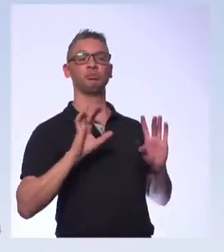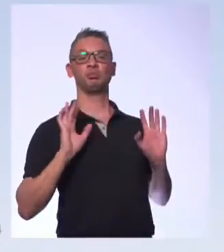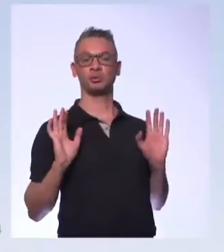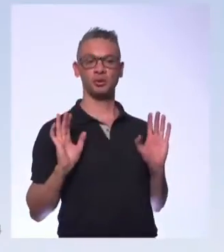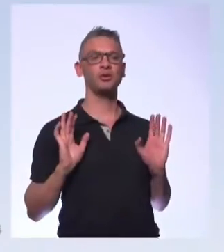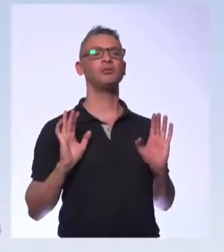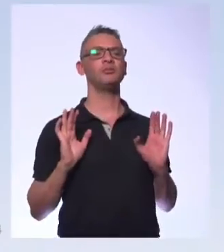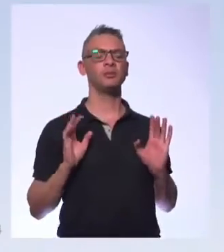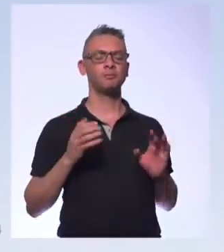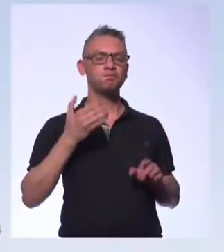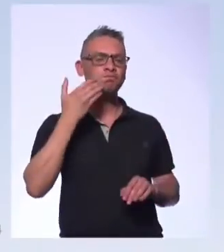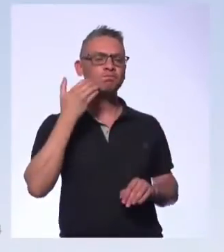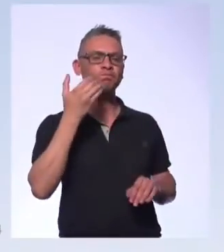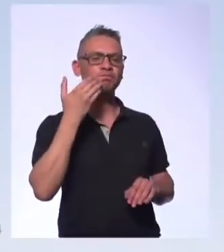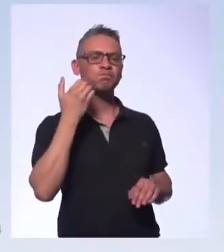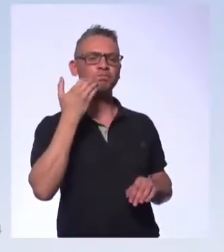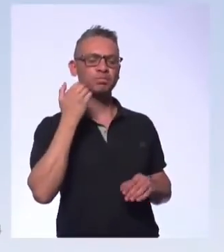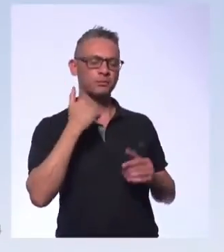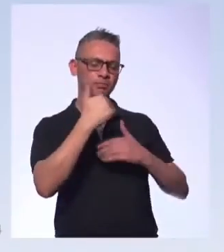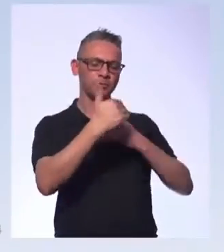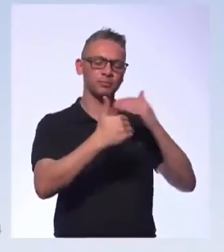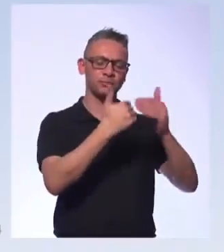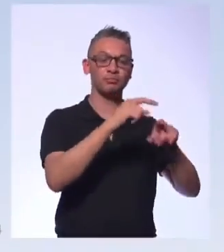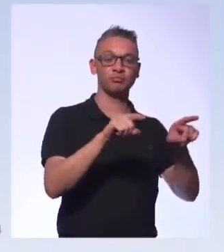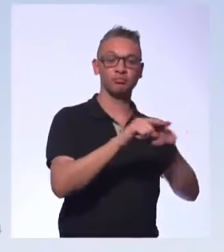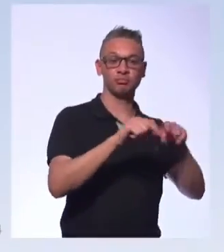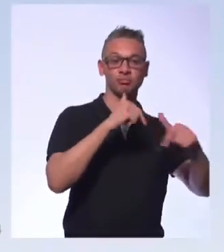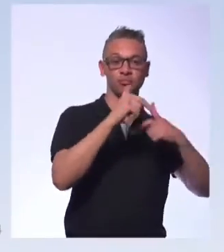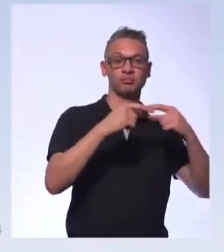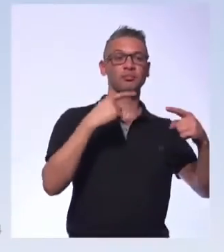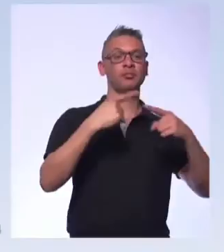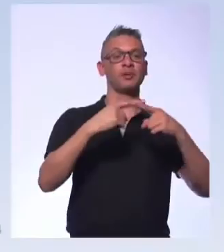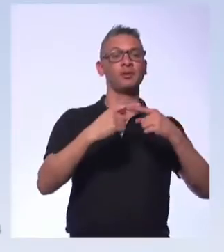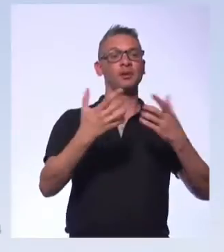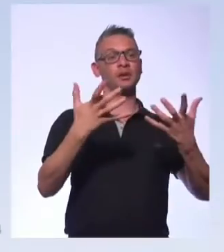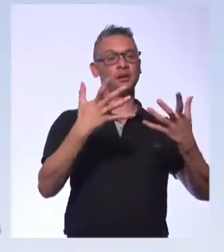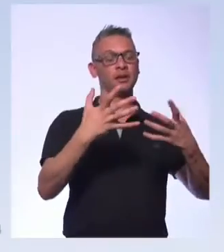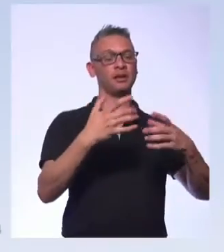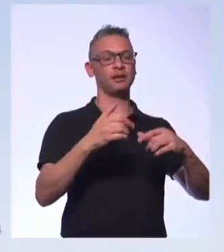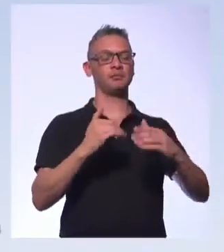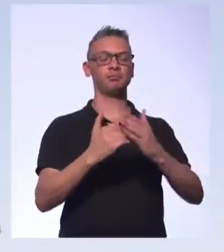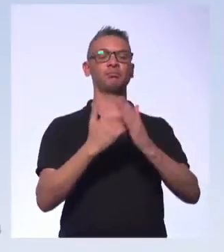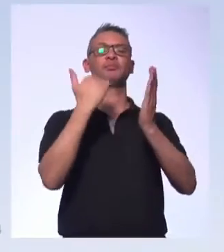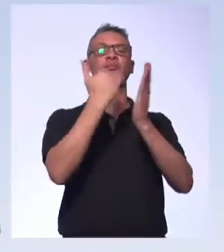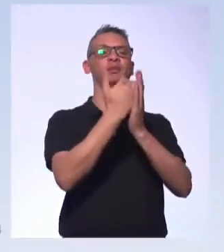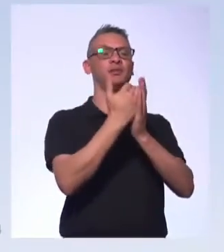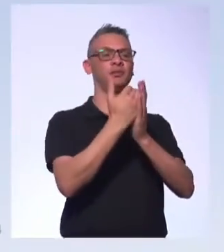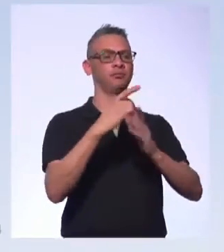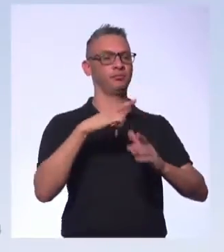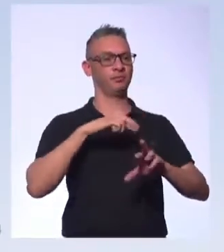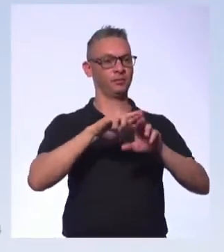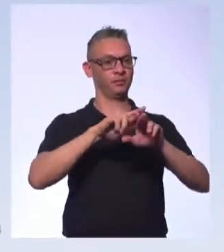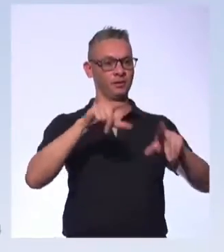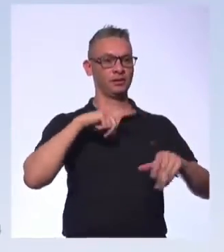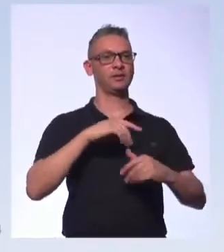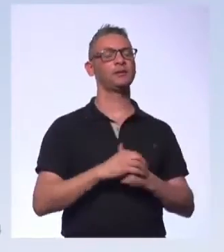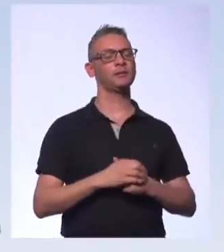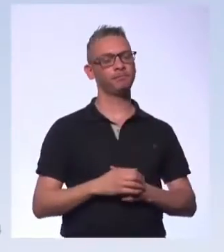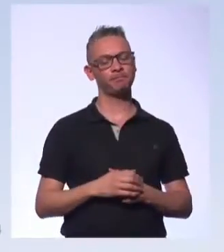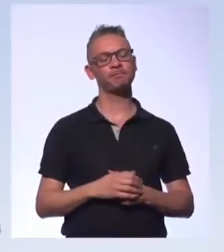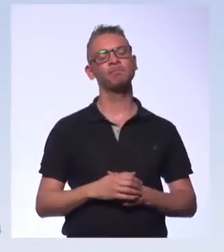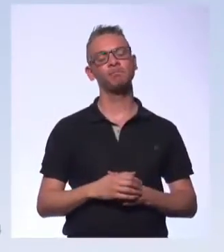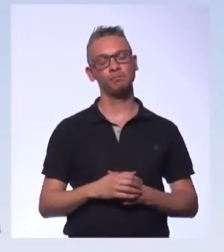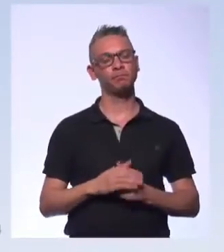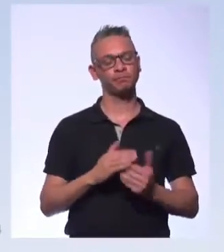emprega o seu conhecimento pra desenvolver algo em função de um objetivo maior. É claro que quando a gente começa